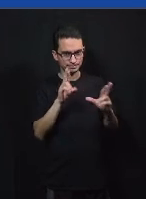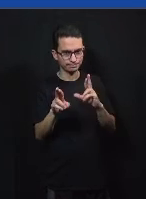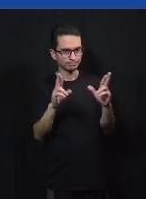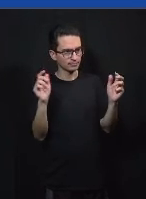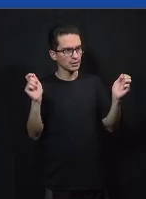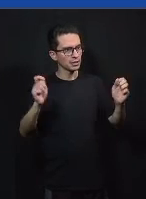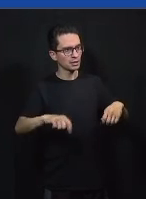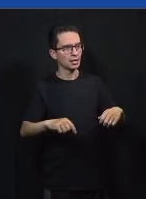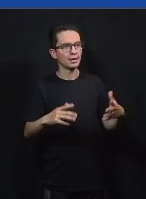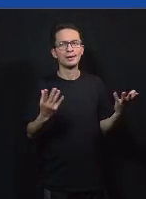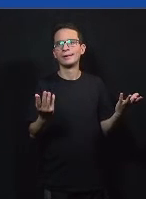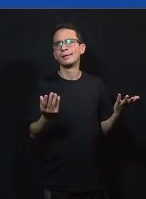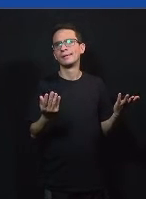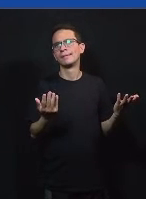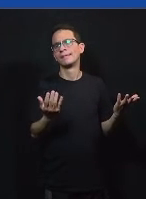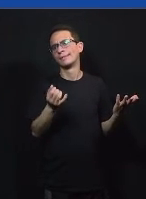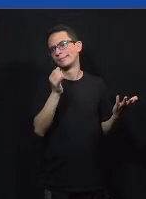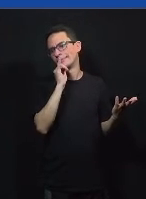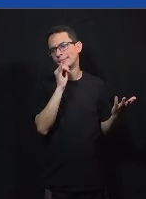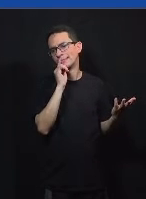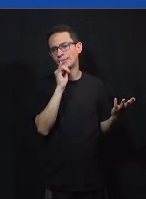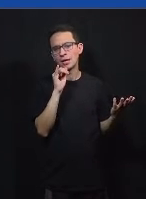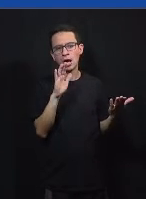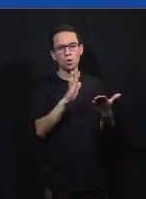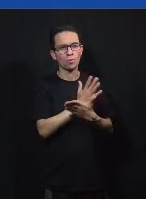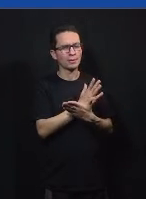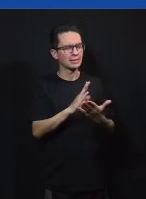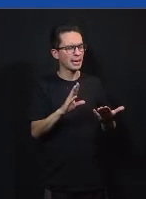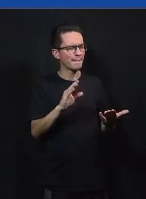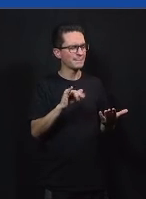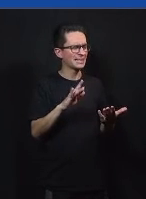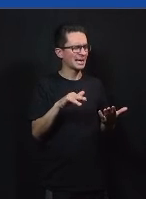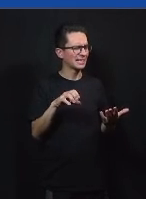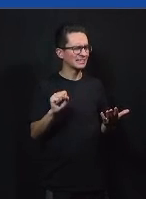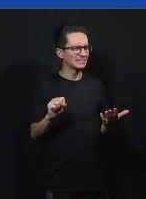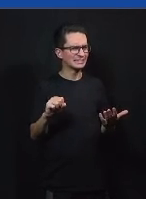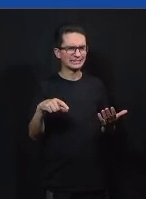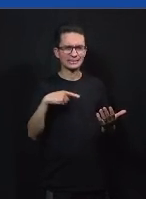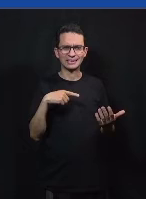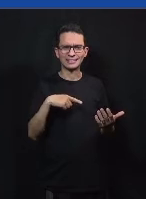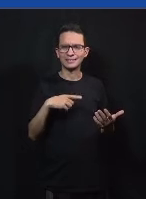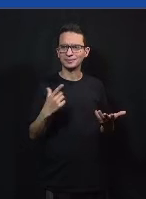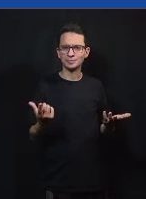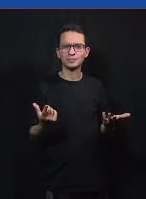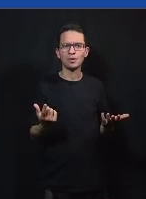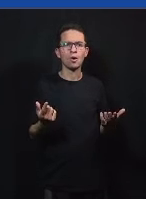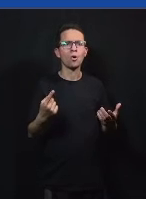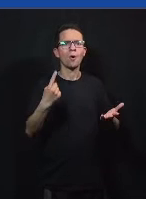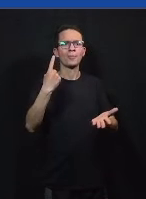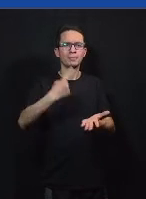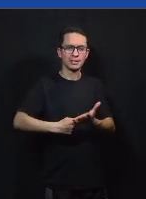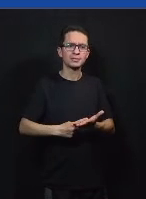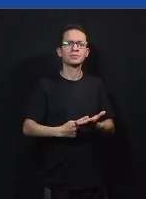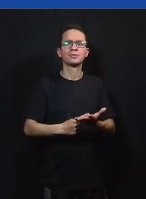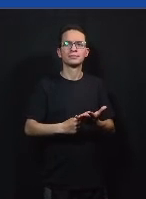e dificilmente elas são binárias também você é contra ou a favor sempre tem compromissos e